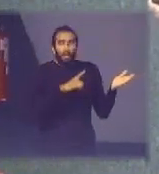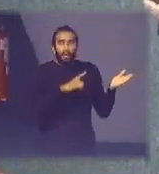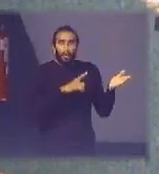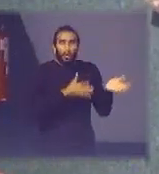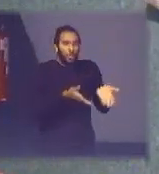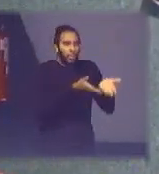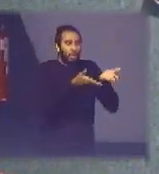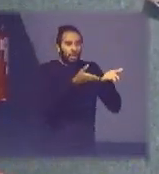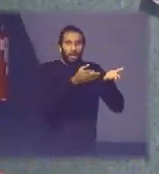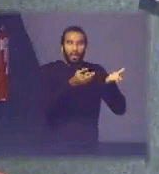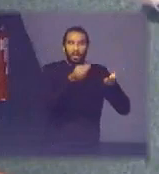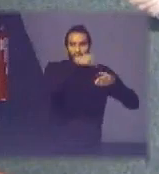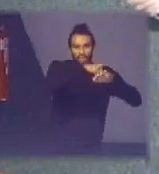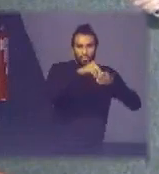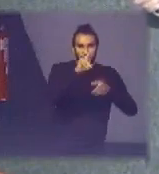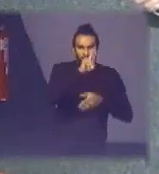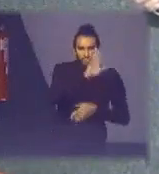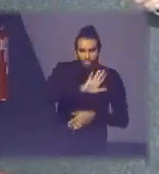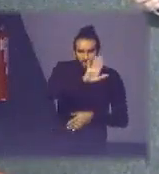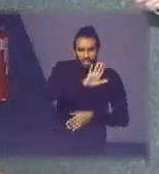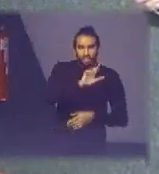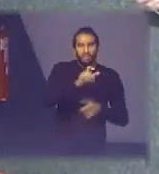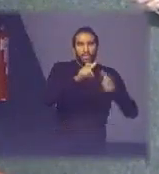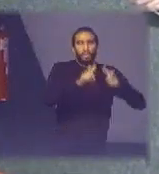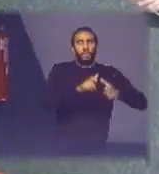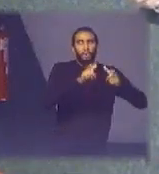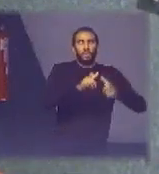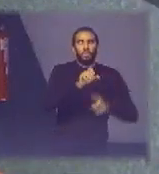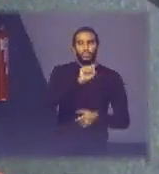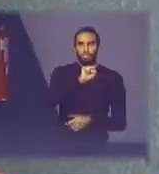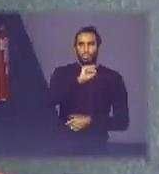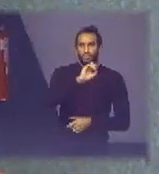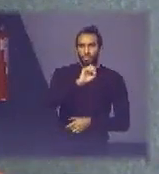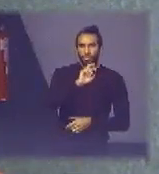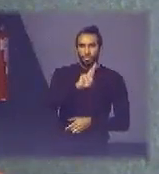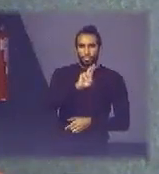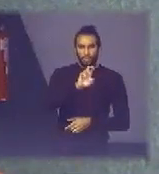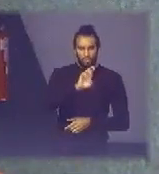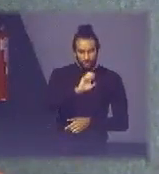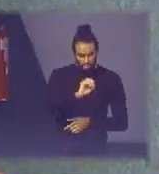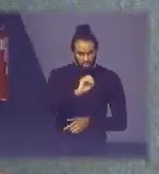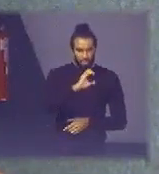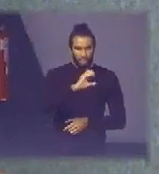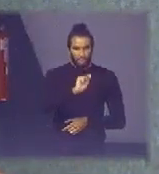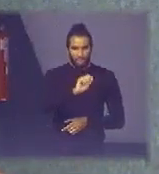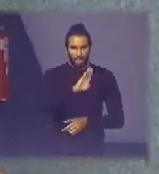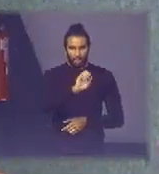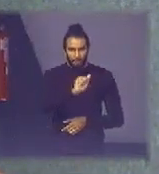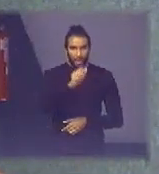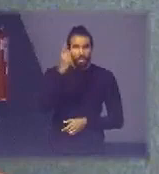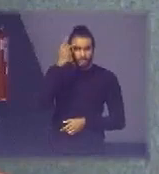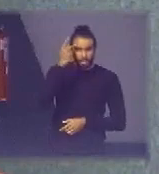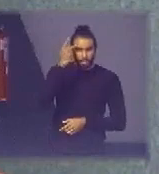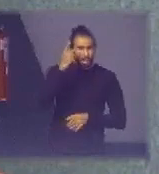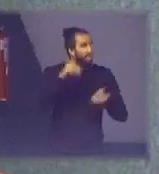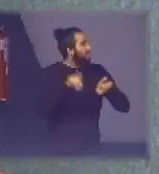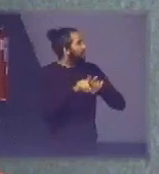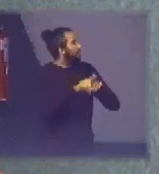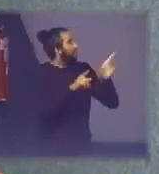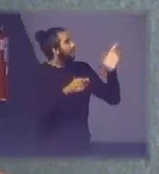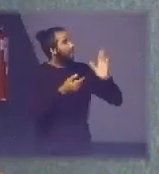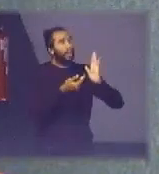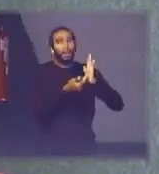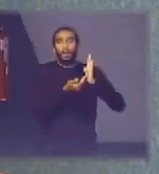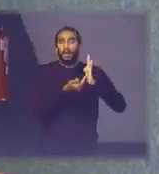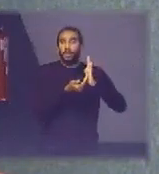universidade em Sorocaba próximo de São Paulo essa daqui foi um evento da Câmara lá de São Paulo